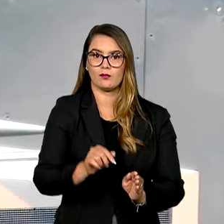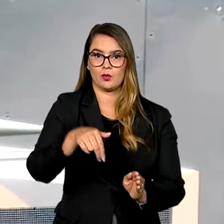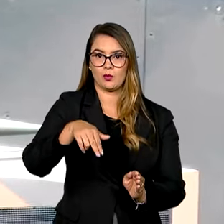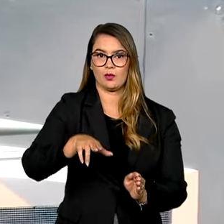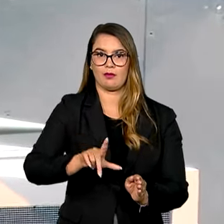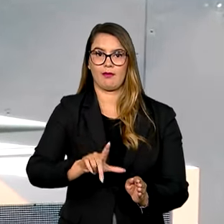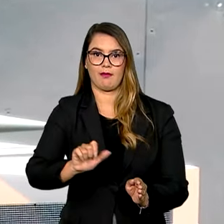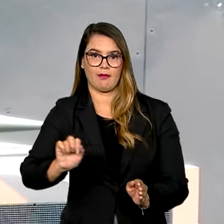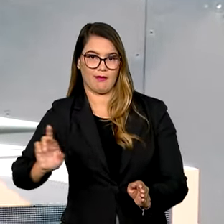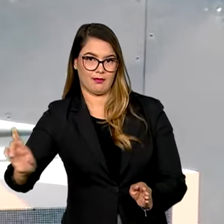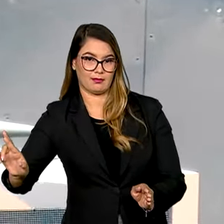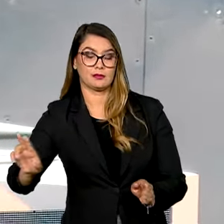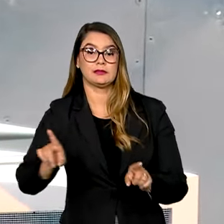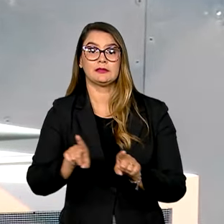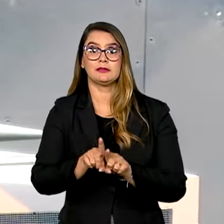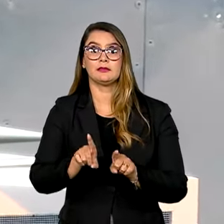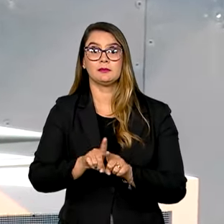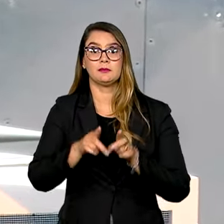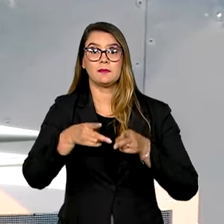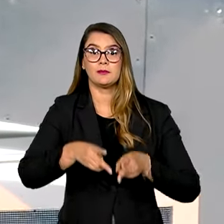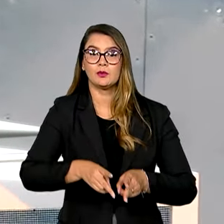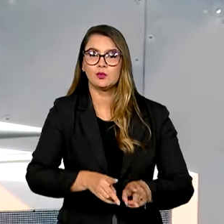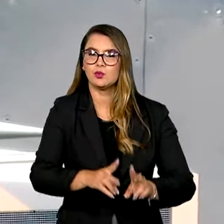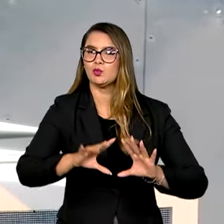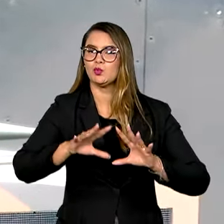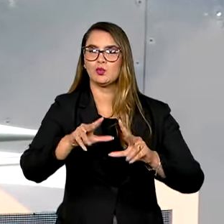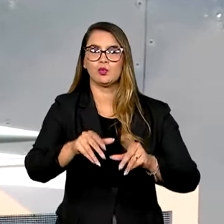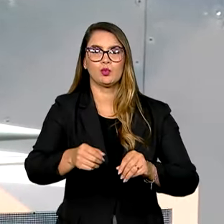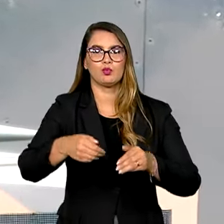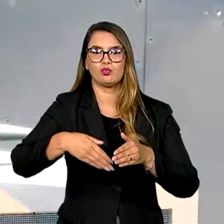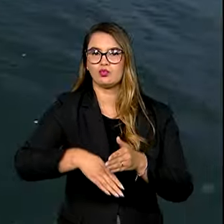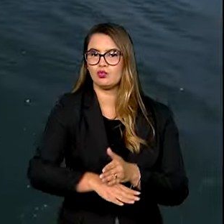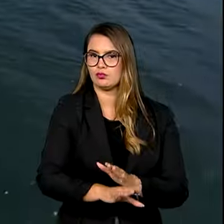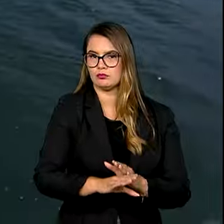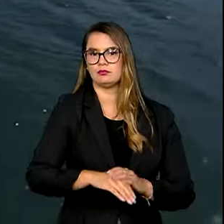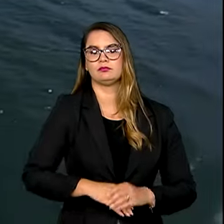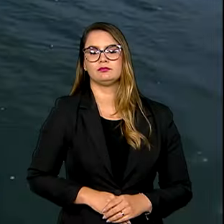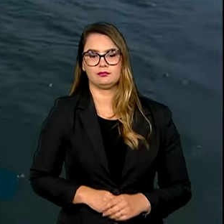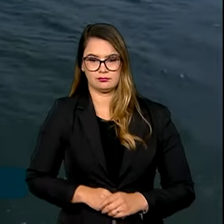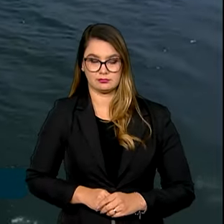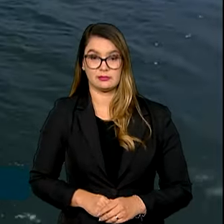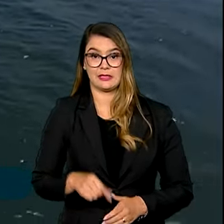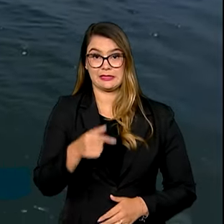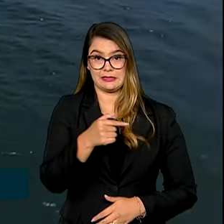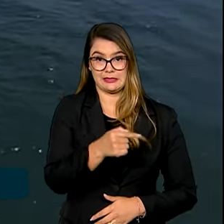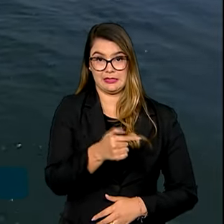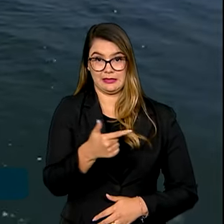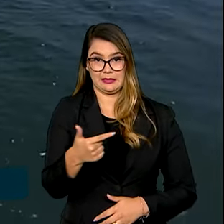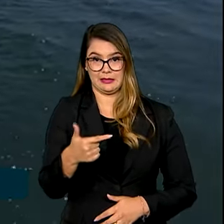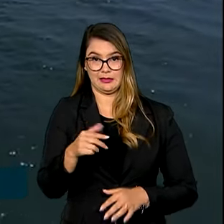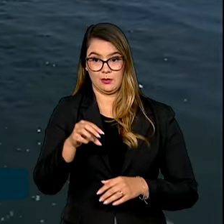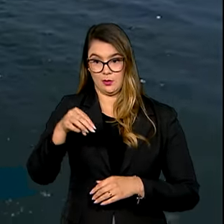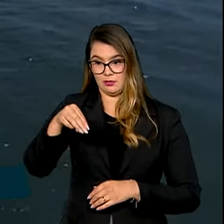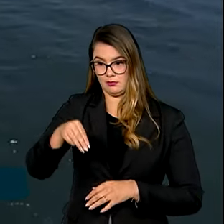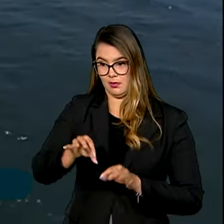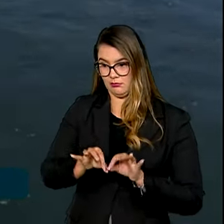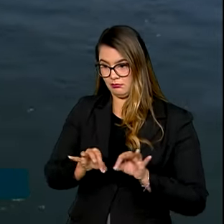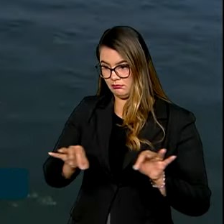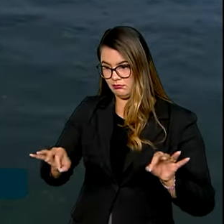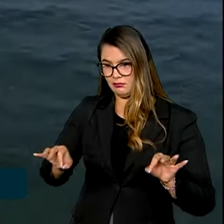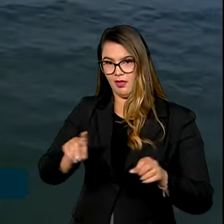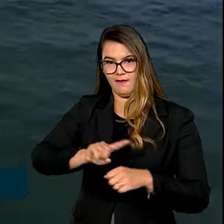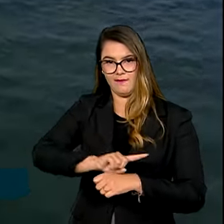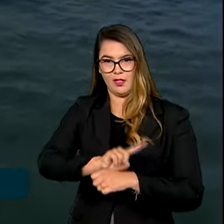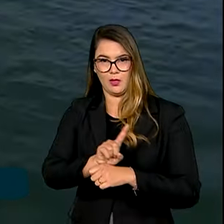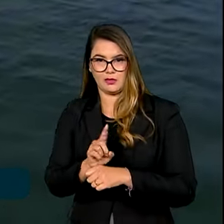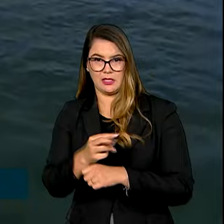e também na manutenção de todos os submarinos. Com 72 metros de comprimento e velocidade média